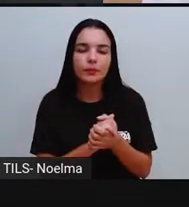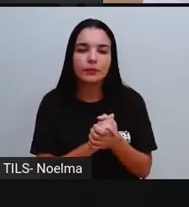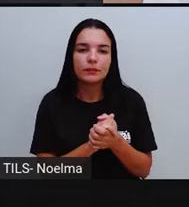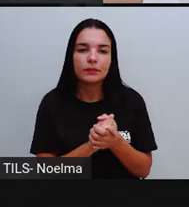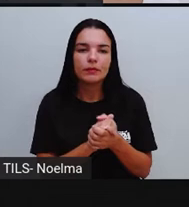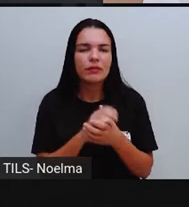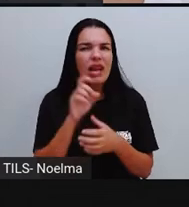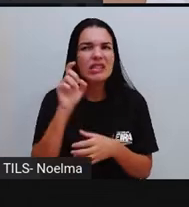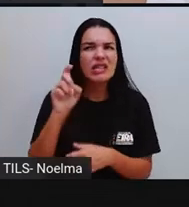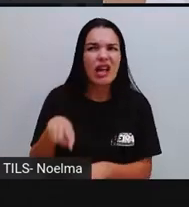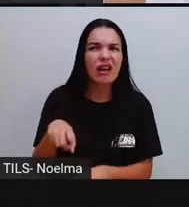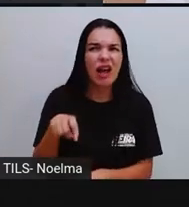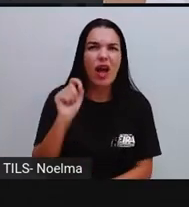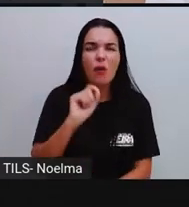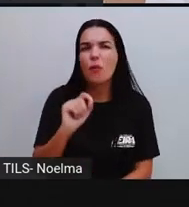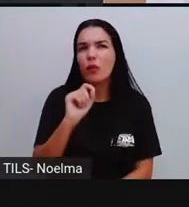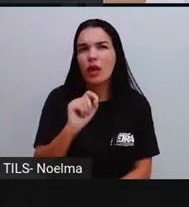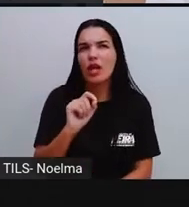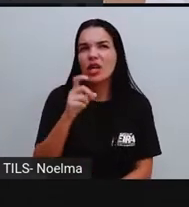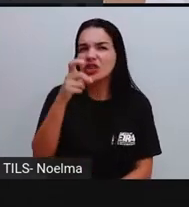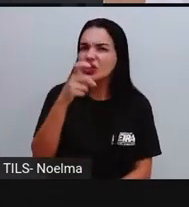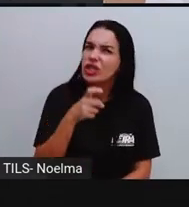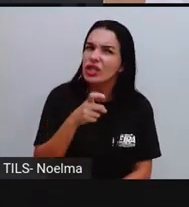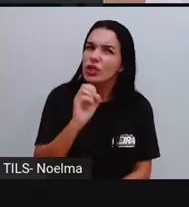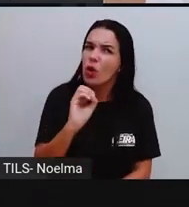Será que chocolate é com X ou com CH?